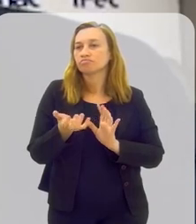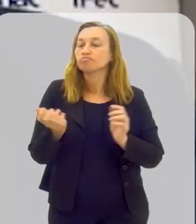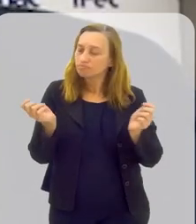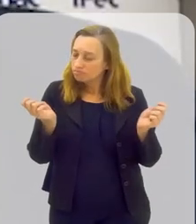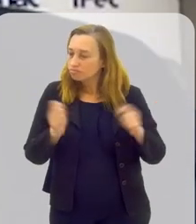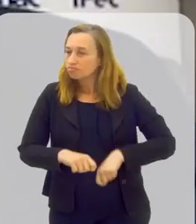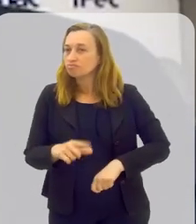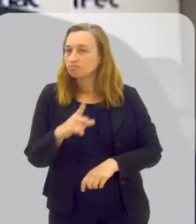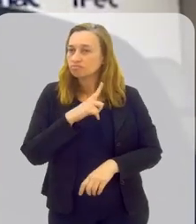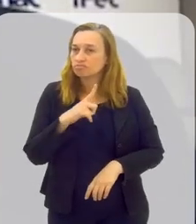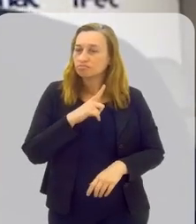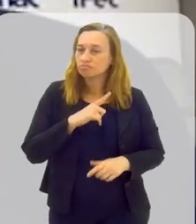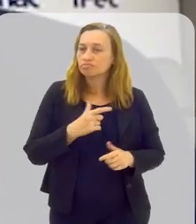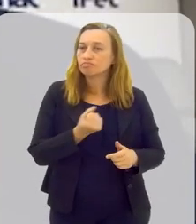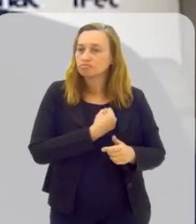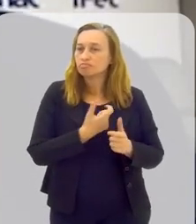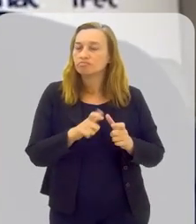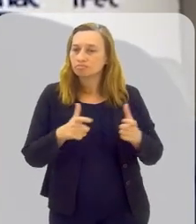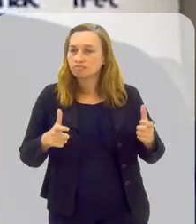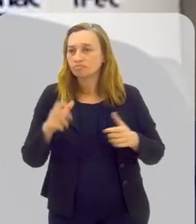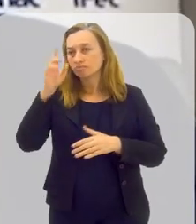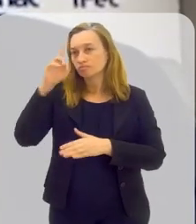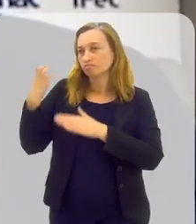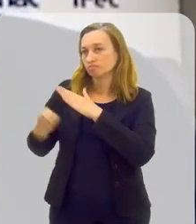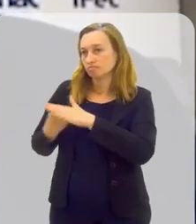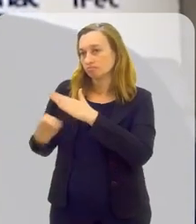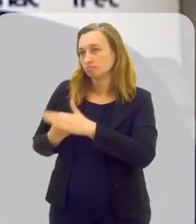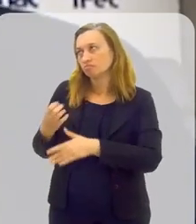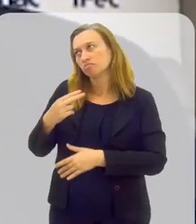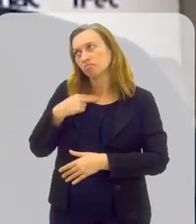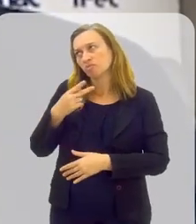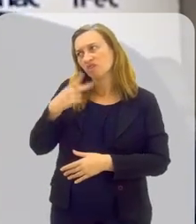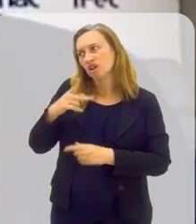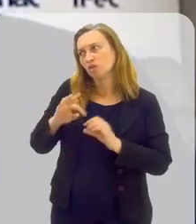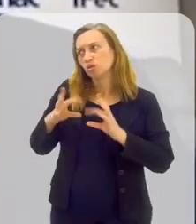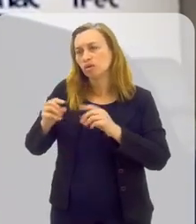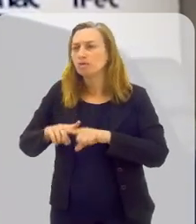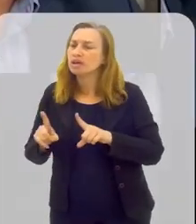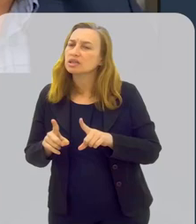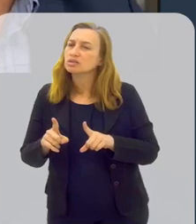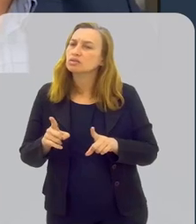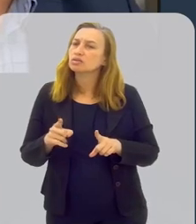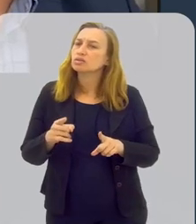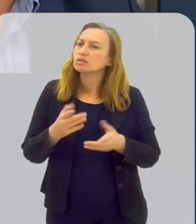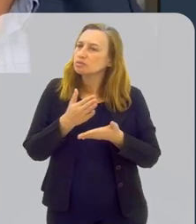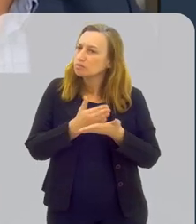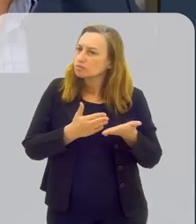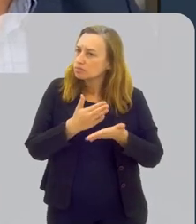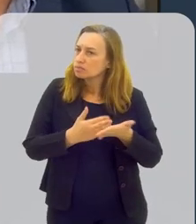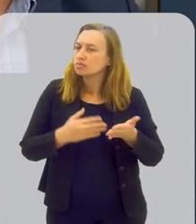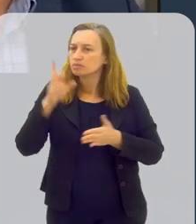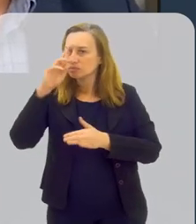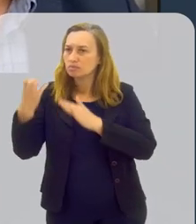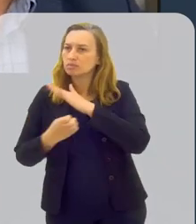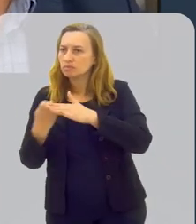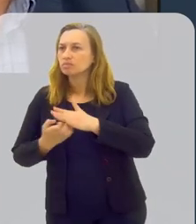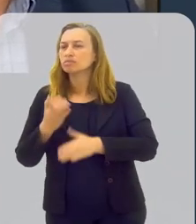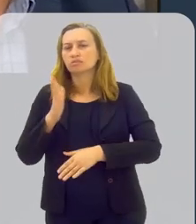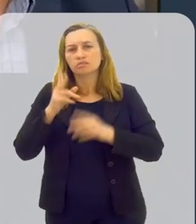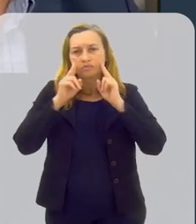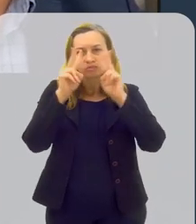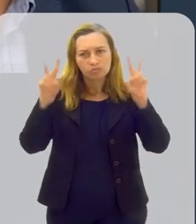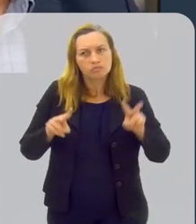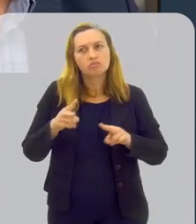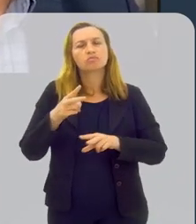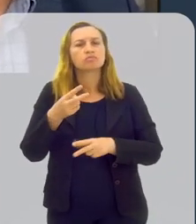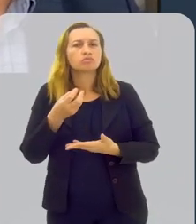eu quero ter essa possibilidade. E a grande maioria dos empresários, não posso dizer todos, mas eu digo que a grande maioria dos empresários hoje